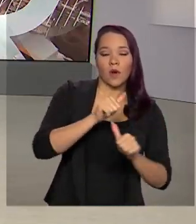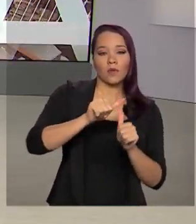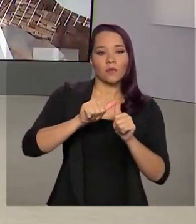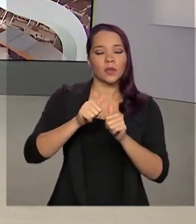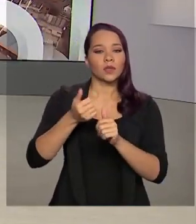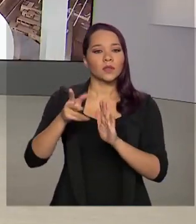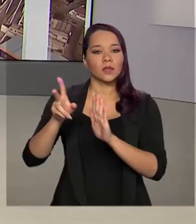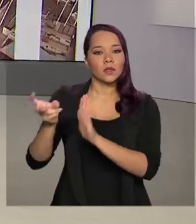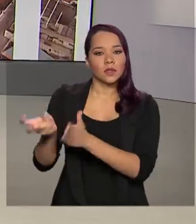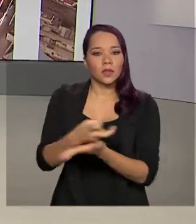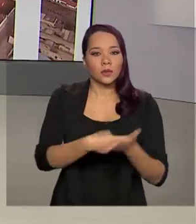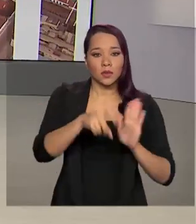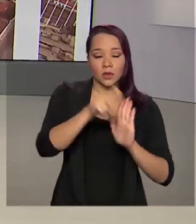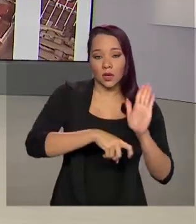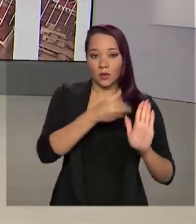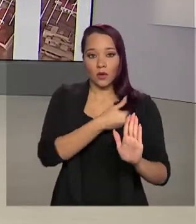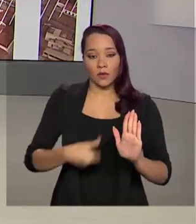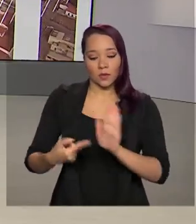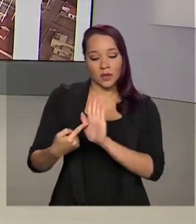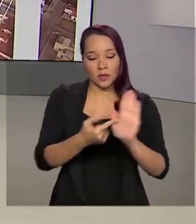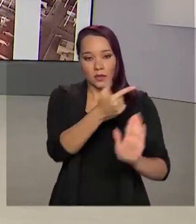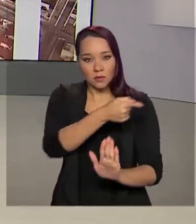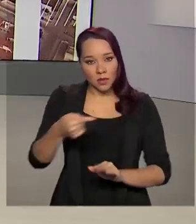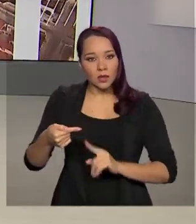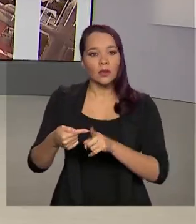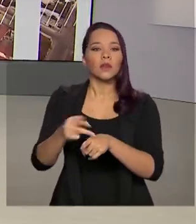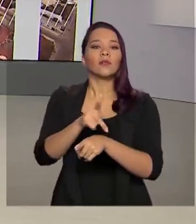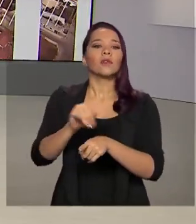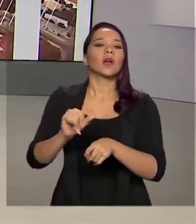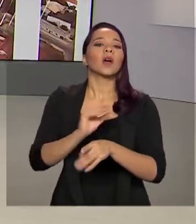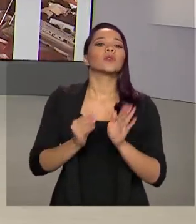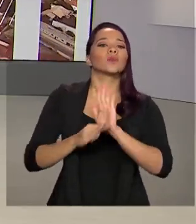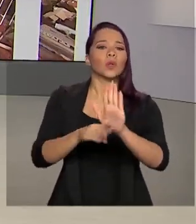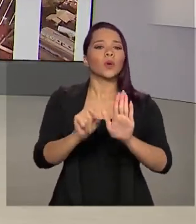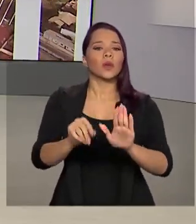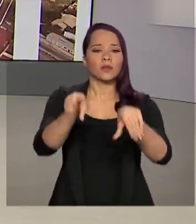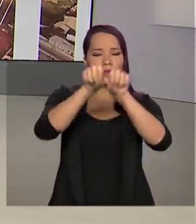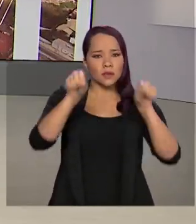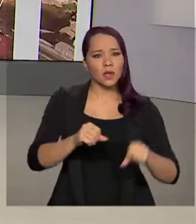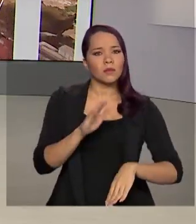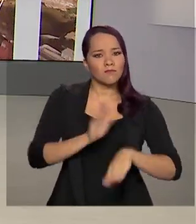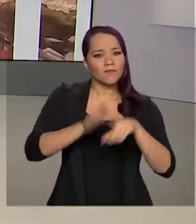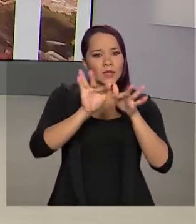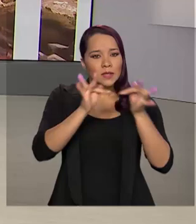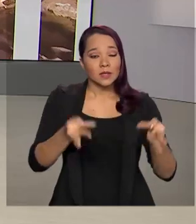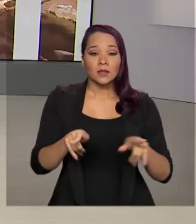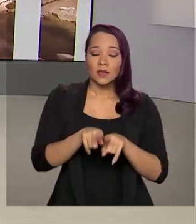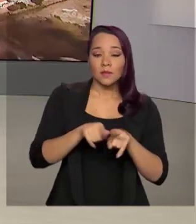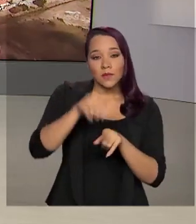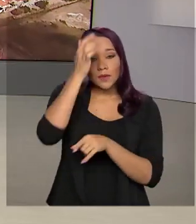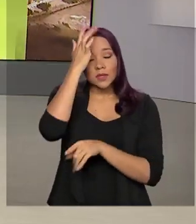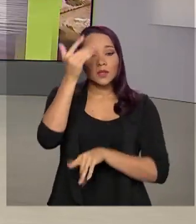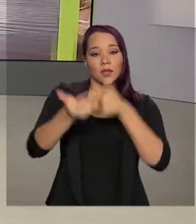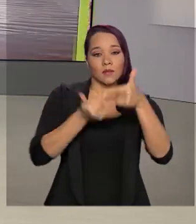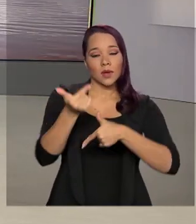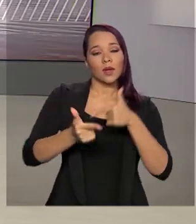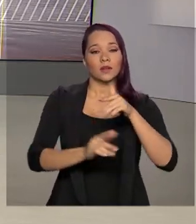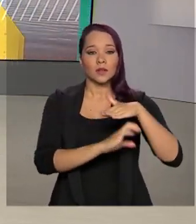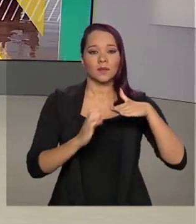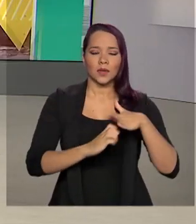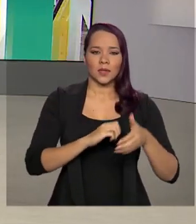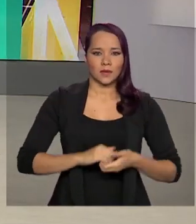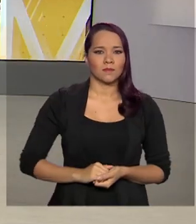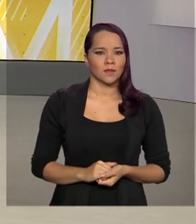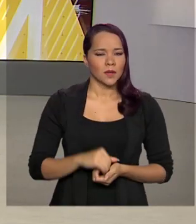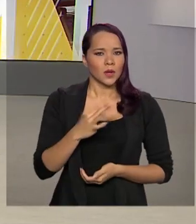governo apresentada esta semana deve promover a simplificação do sistema e facilitar o trabalho dos empresários. Em